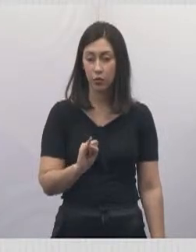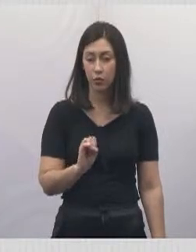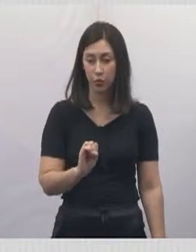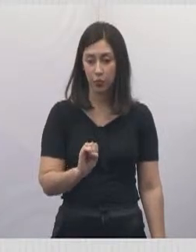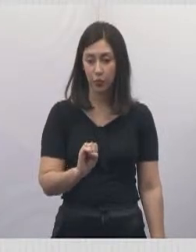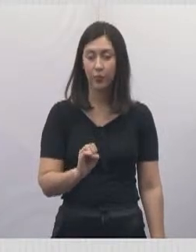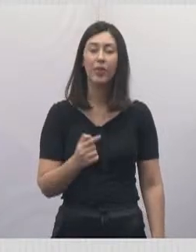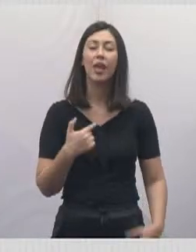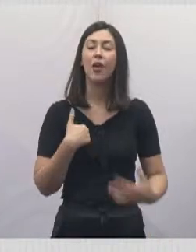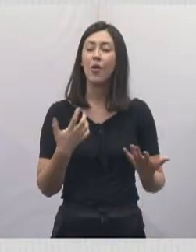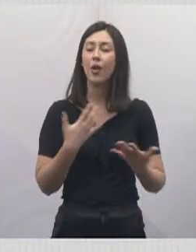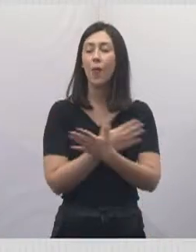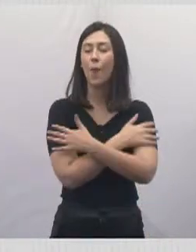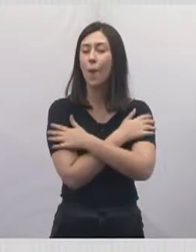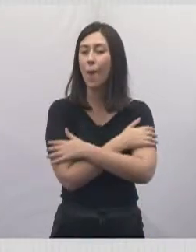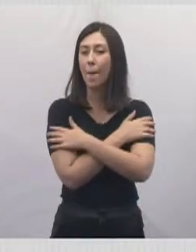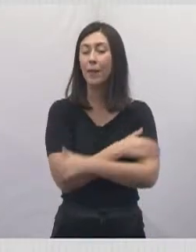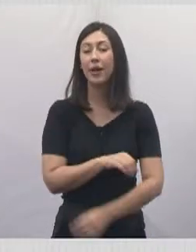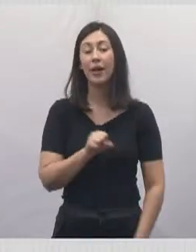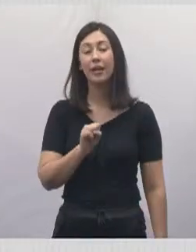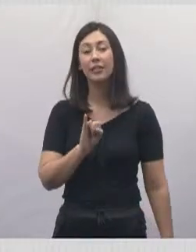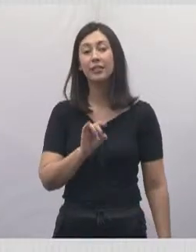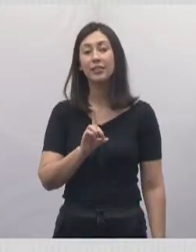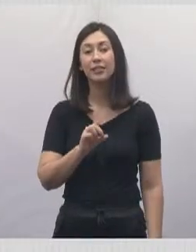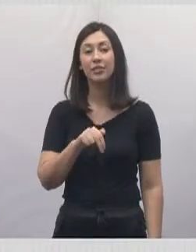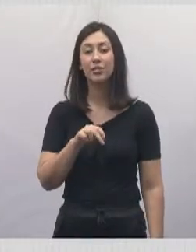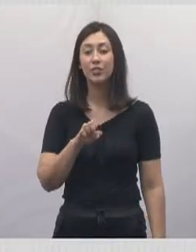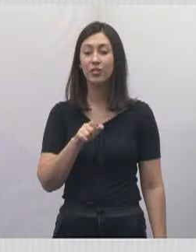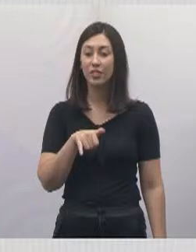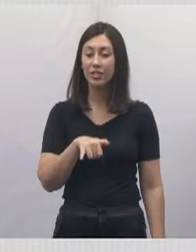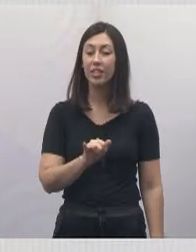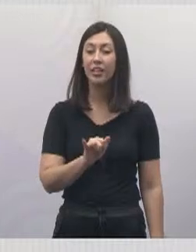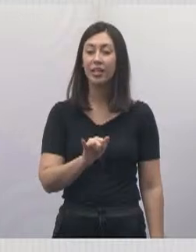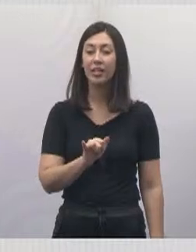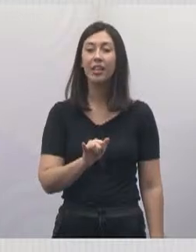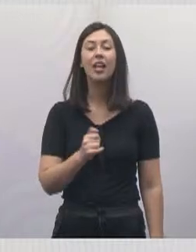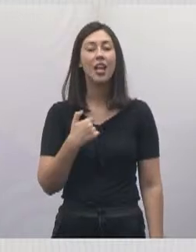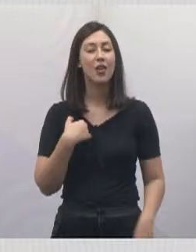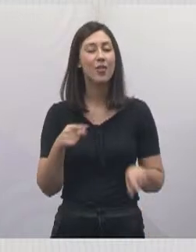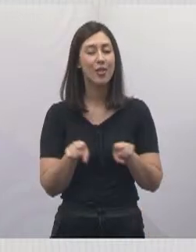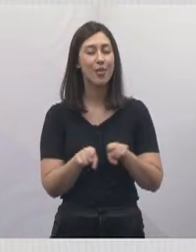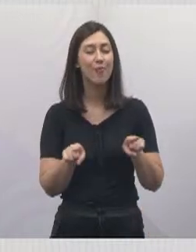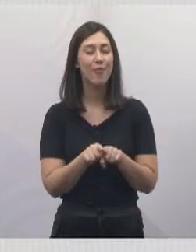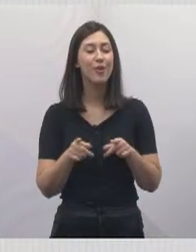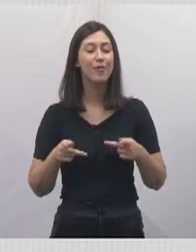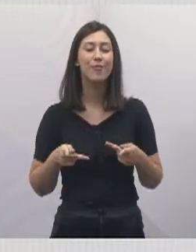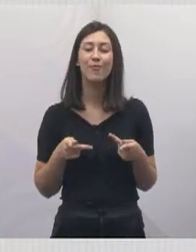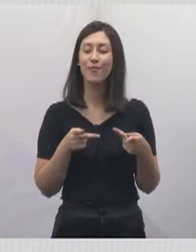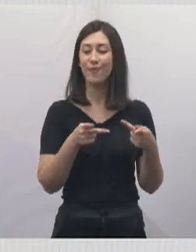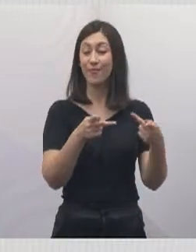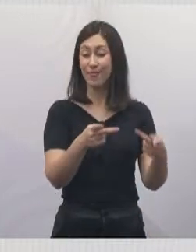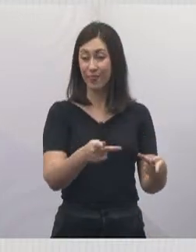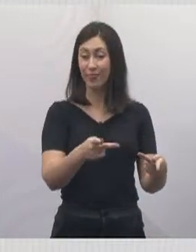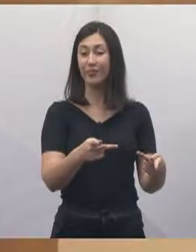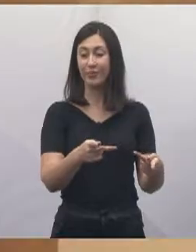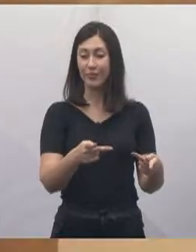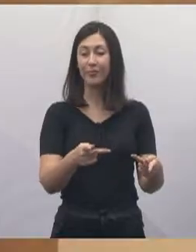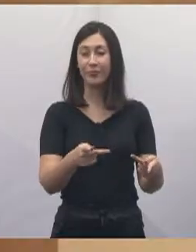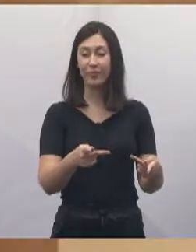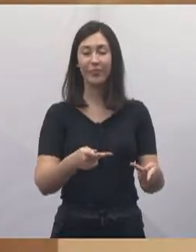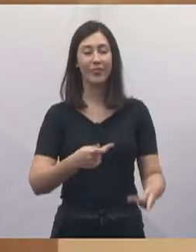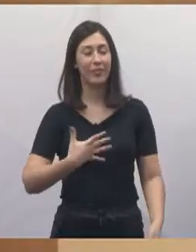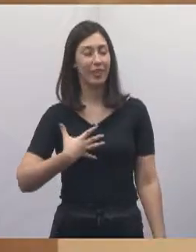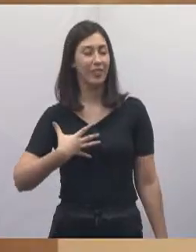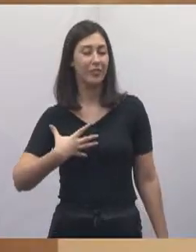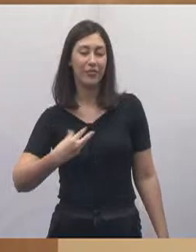um abraço especial à dona Sidney Otoboni, que em breve estaria aí também na sua casa fazendo uma visita aos